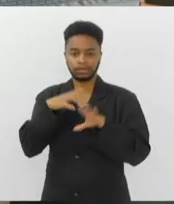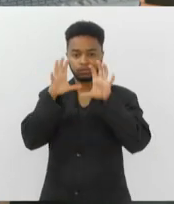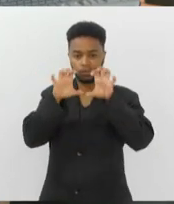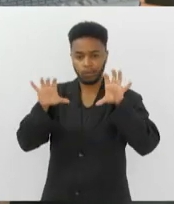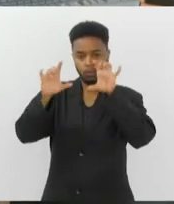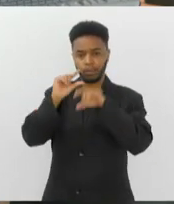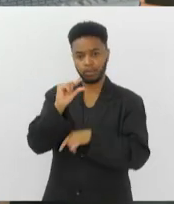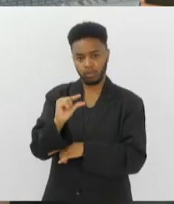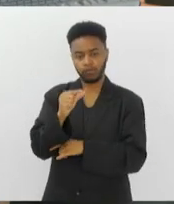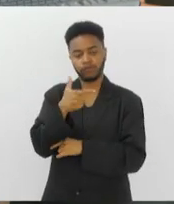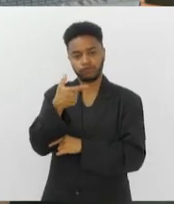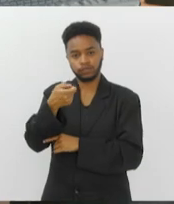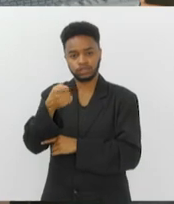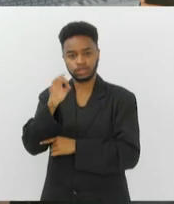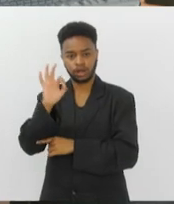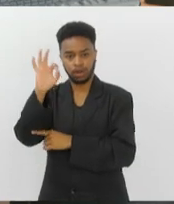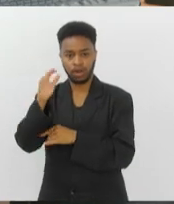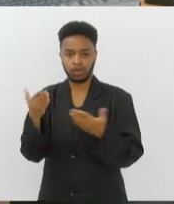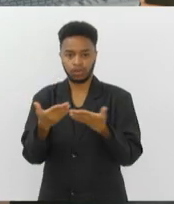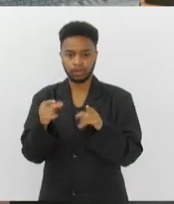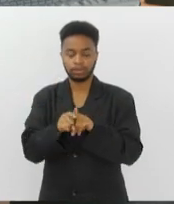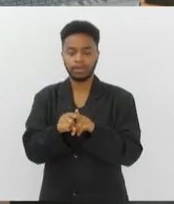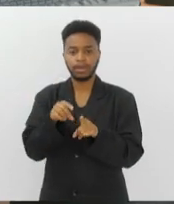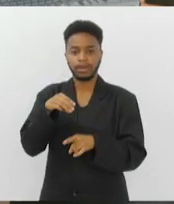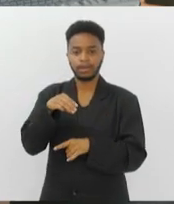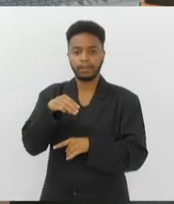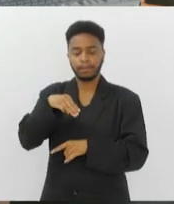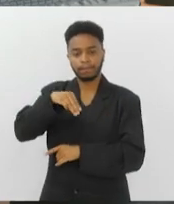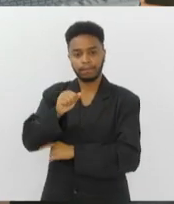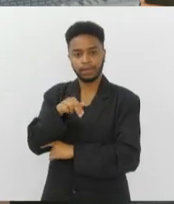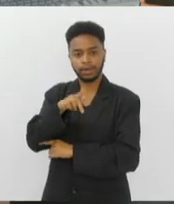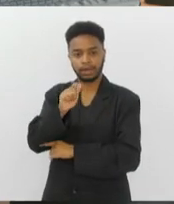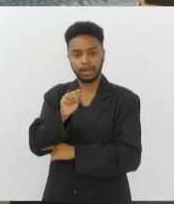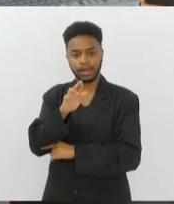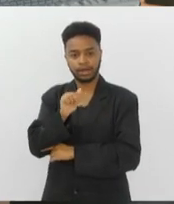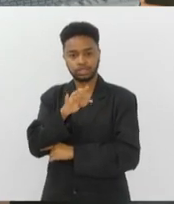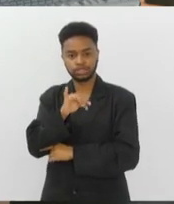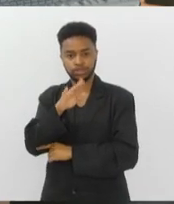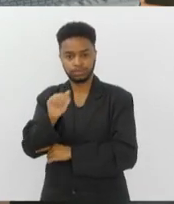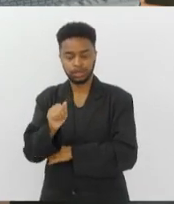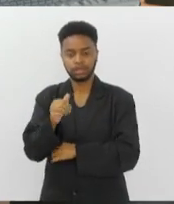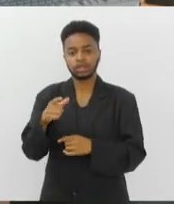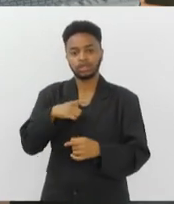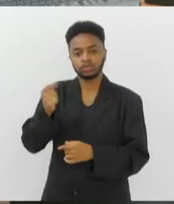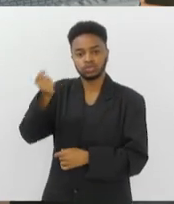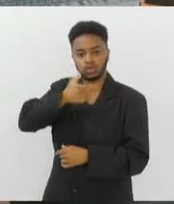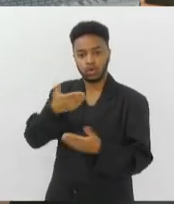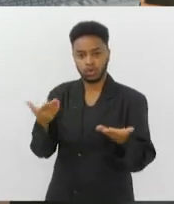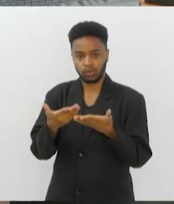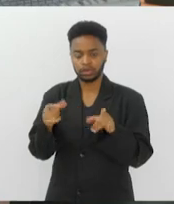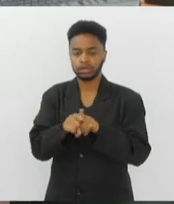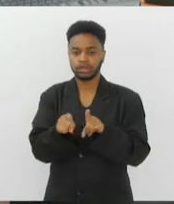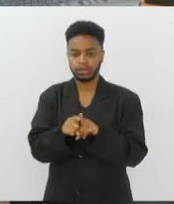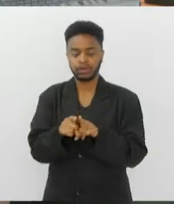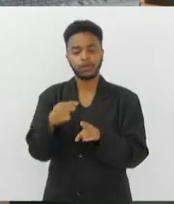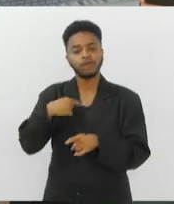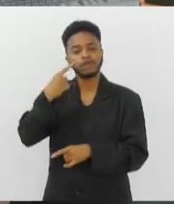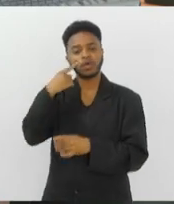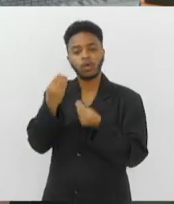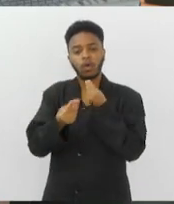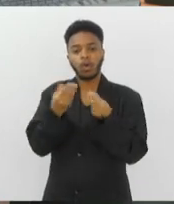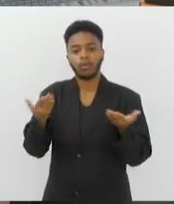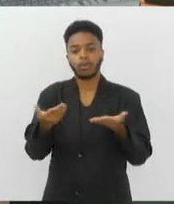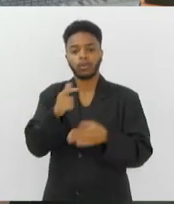nublado, 20 graus nesse momento. E Mangaratiba com sol, 26 graus nesse momento. Vamos ver agora como está o tempo aqui